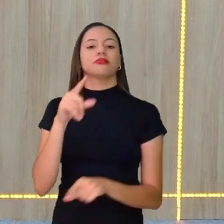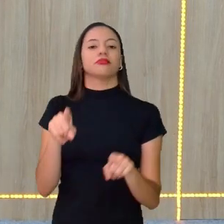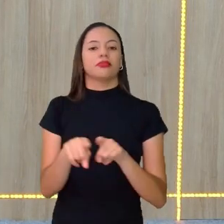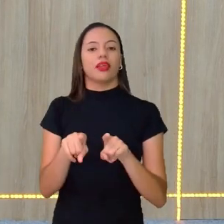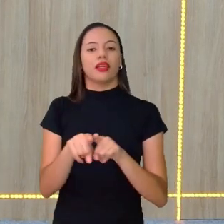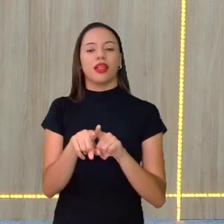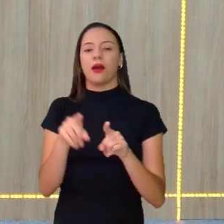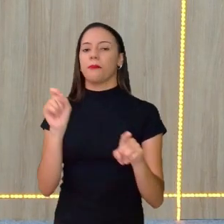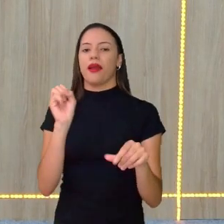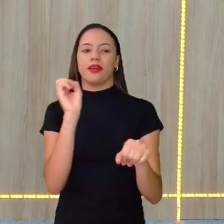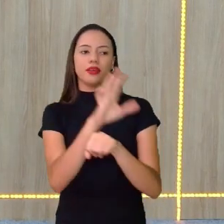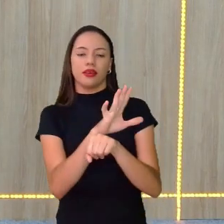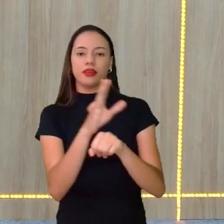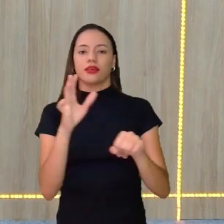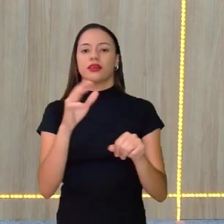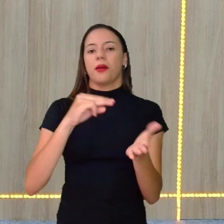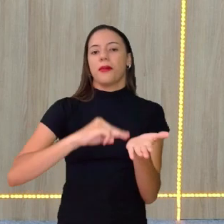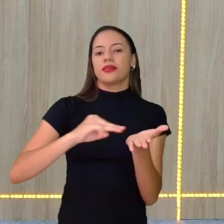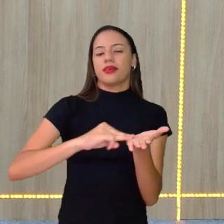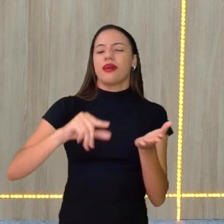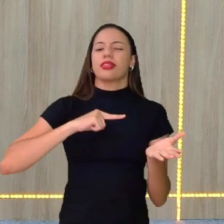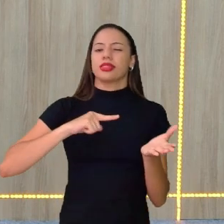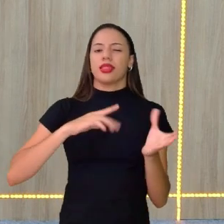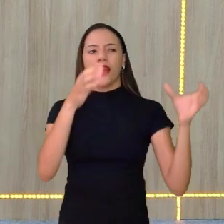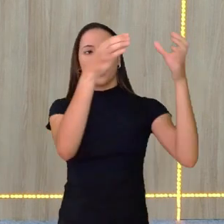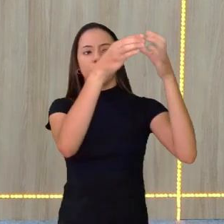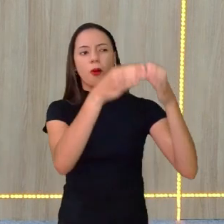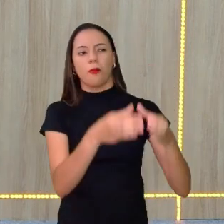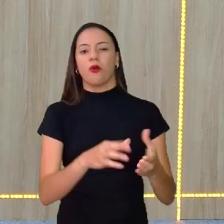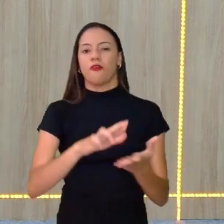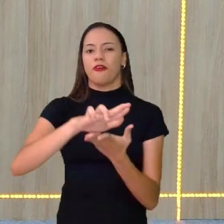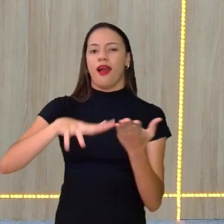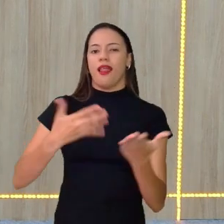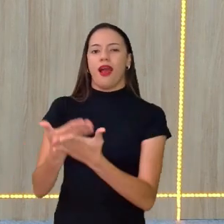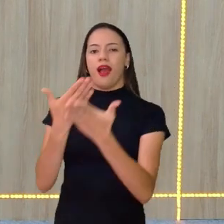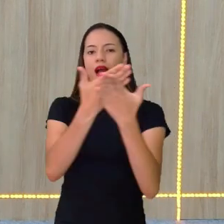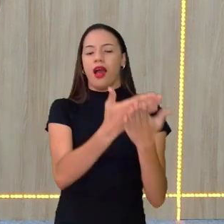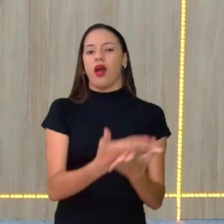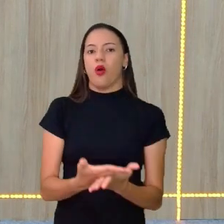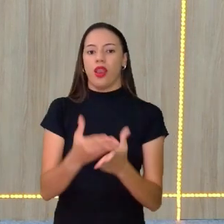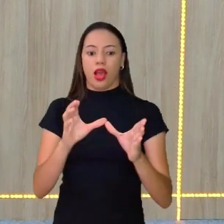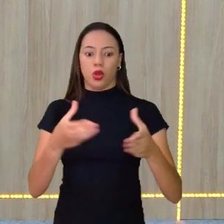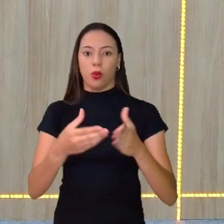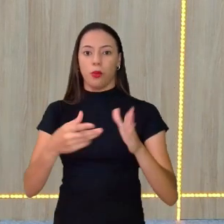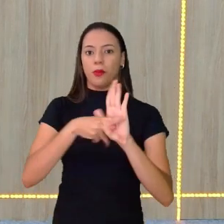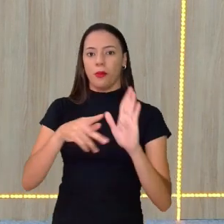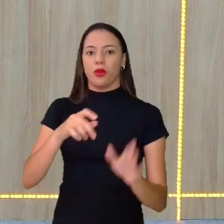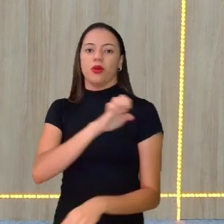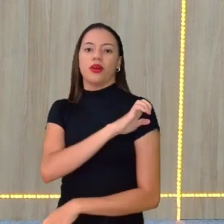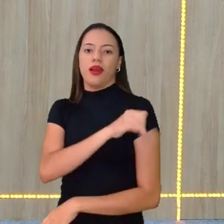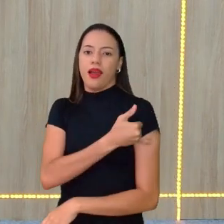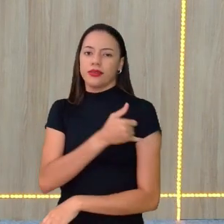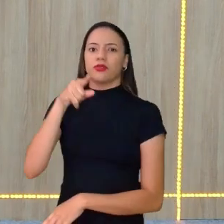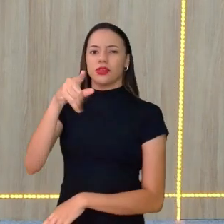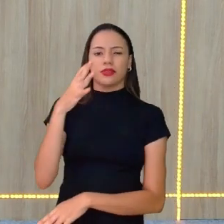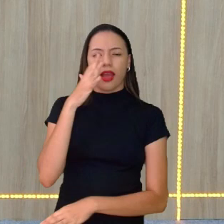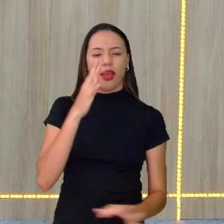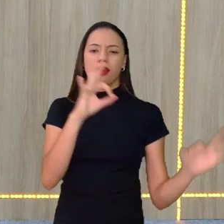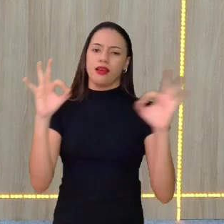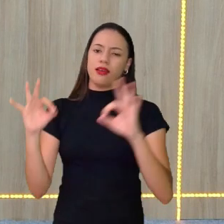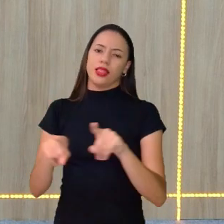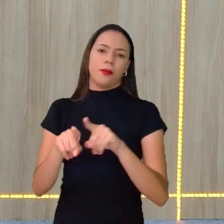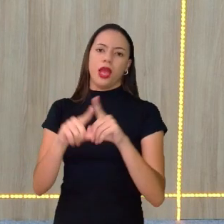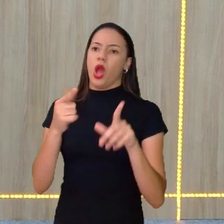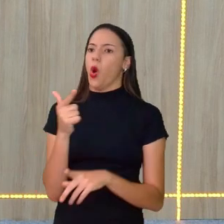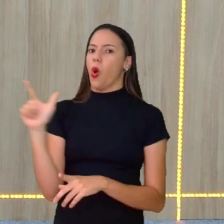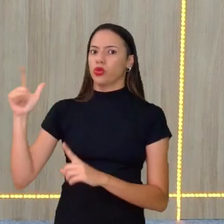mandar sua mensagem, que tem lá uma playlist completa de várias aulas a respeito do EJA, para que vocês venham acompanhar também, outras modalidades